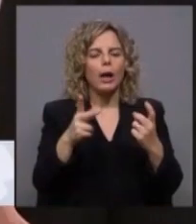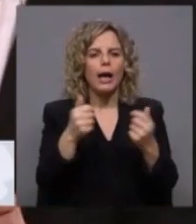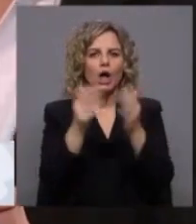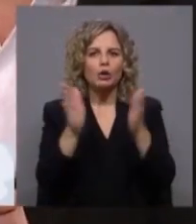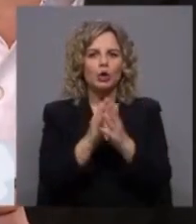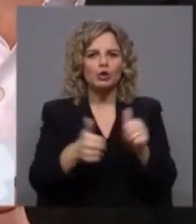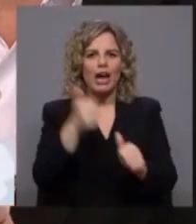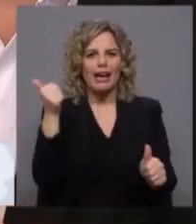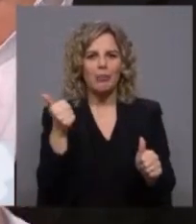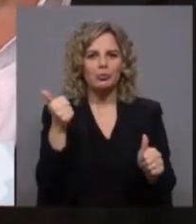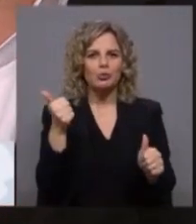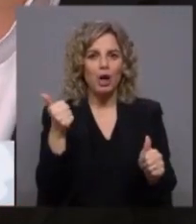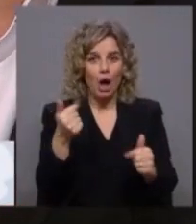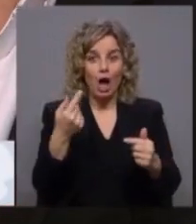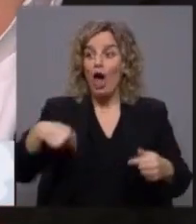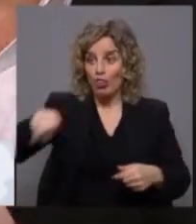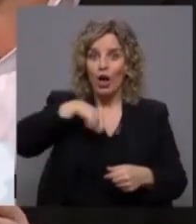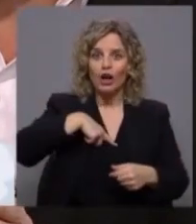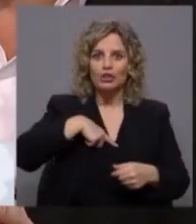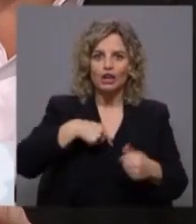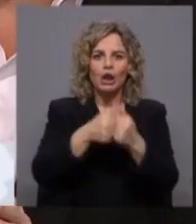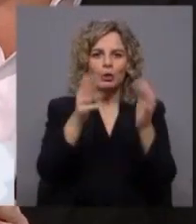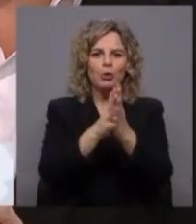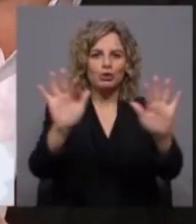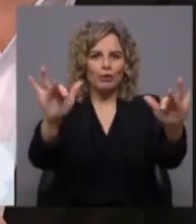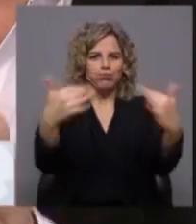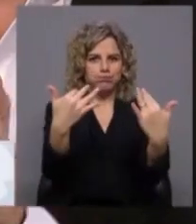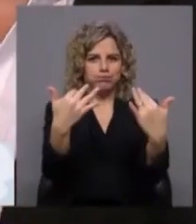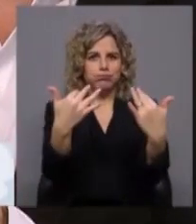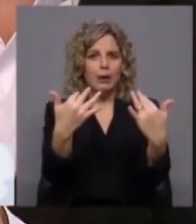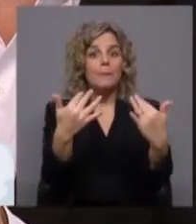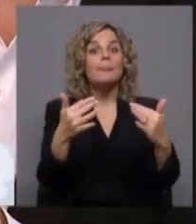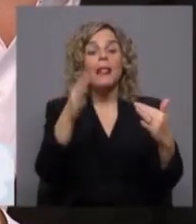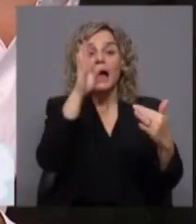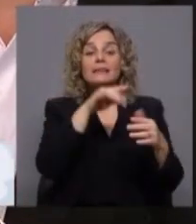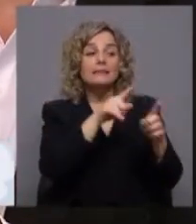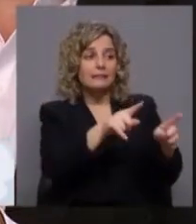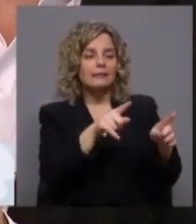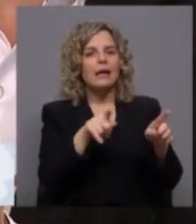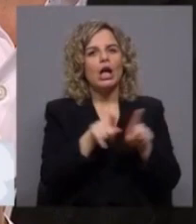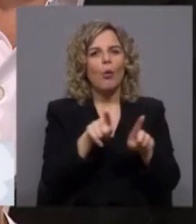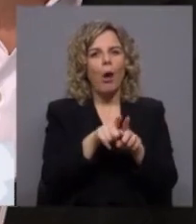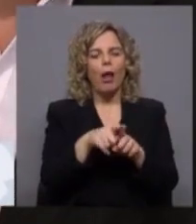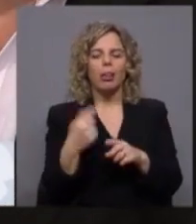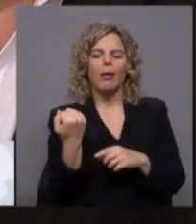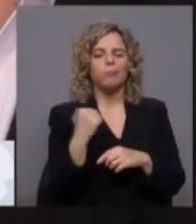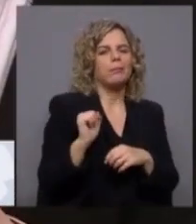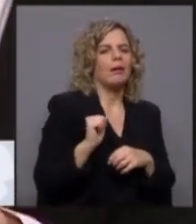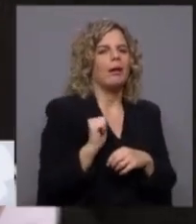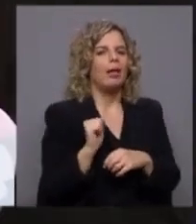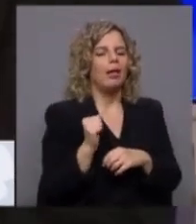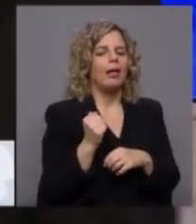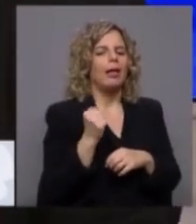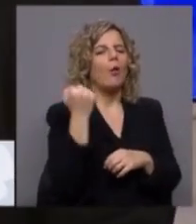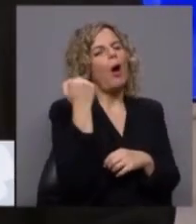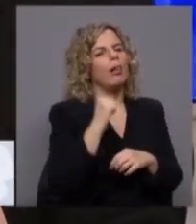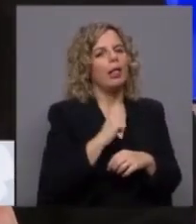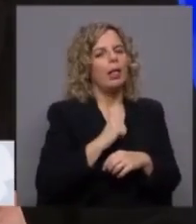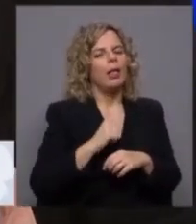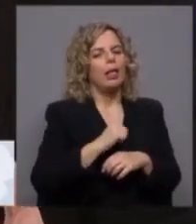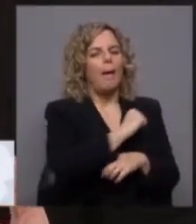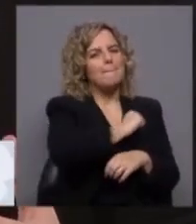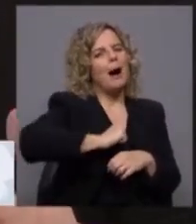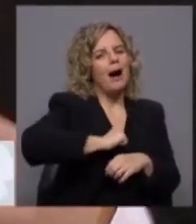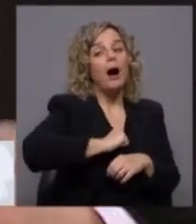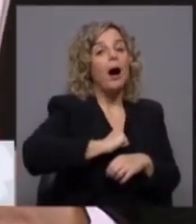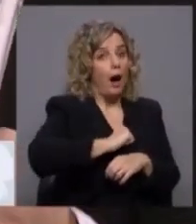aqui e toda a gente que nos está a ouvir, se chutar para canto, como chutou para canto há pouco, o que isso quer dizer é que continuará a fazer uma pressão sobre o voto